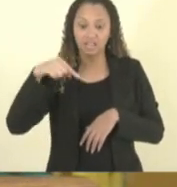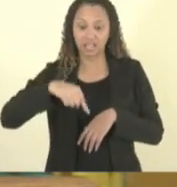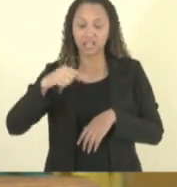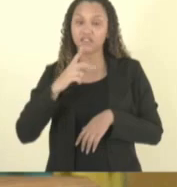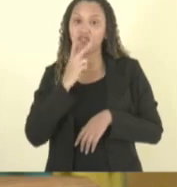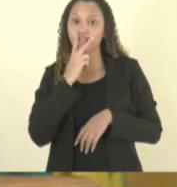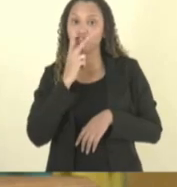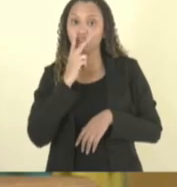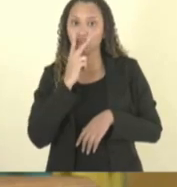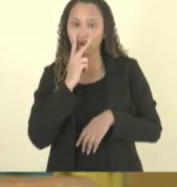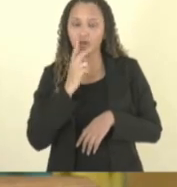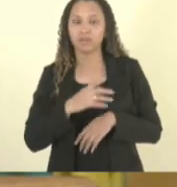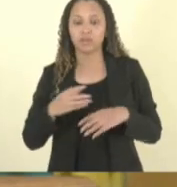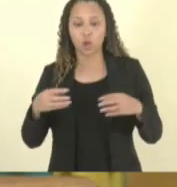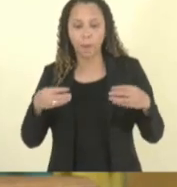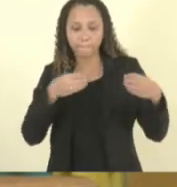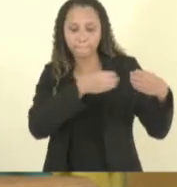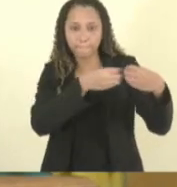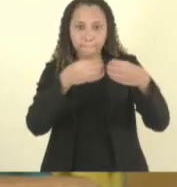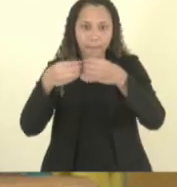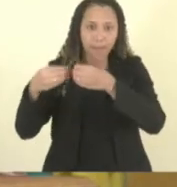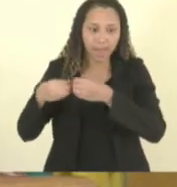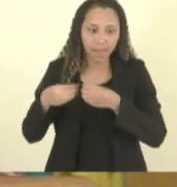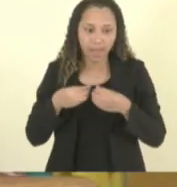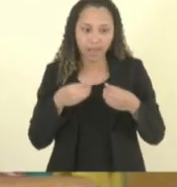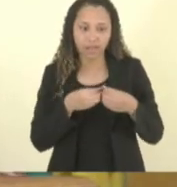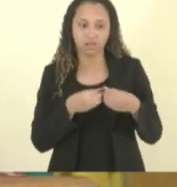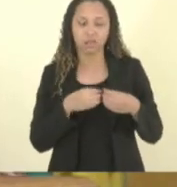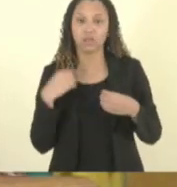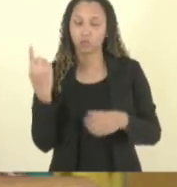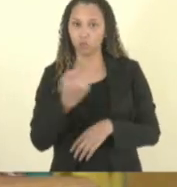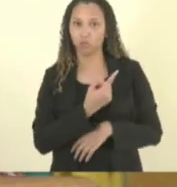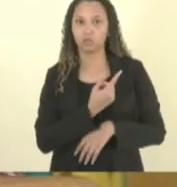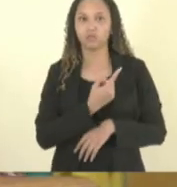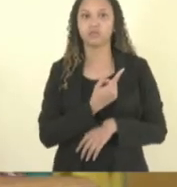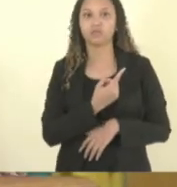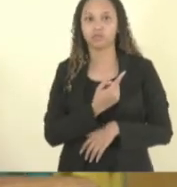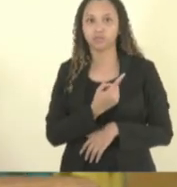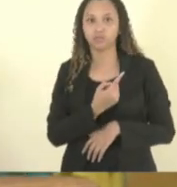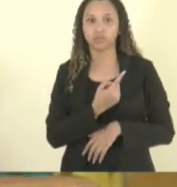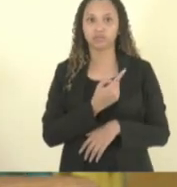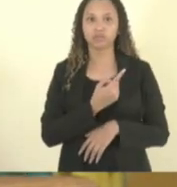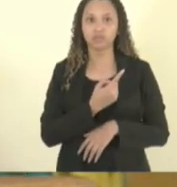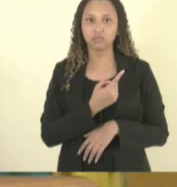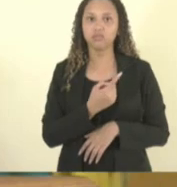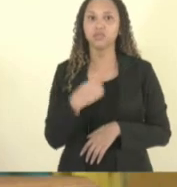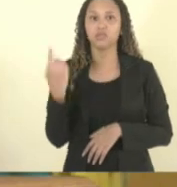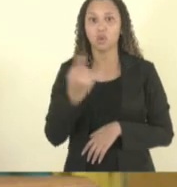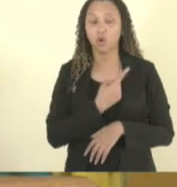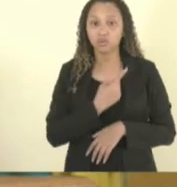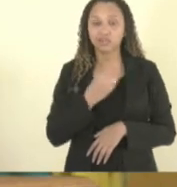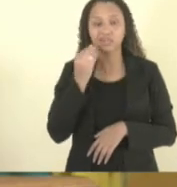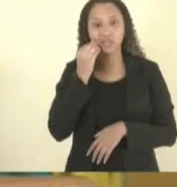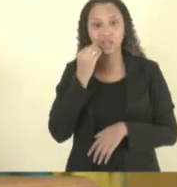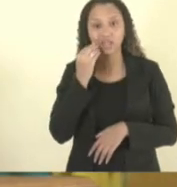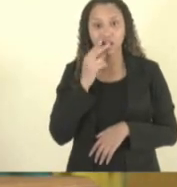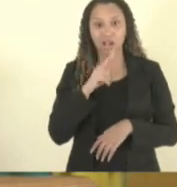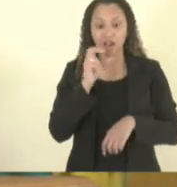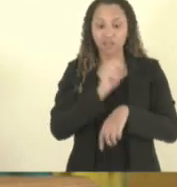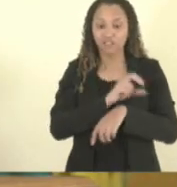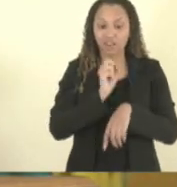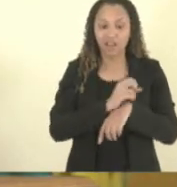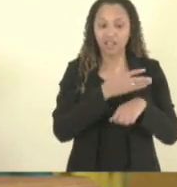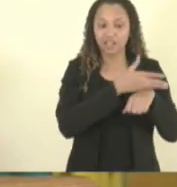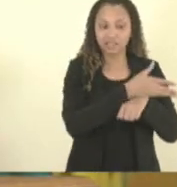Vitória então são próximos e os nossos candidatos disputam vaga em tudo disputa na